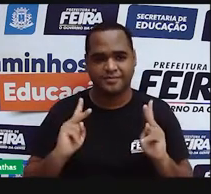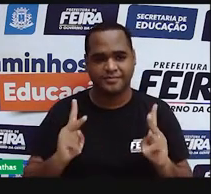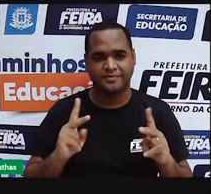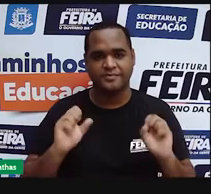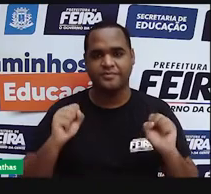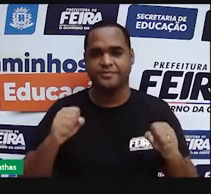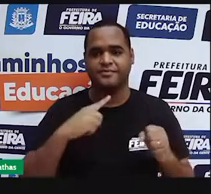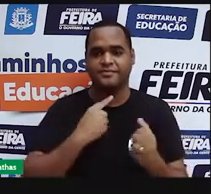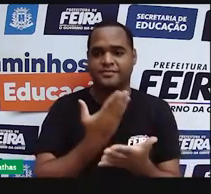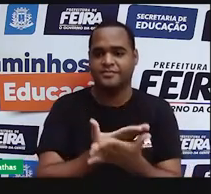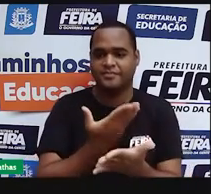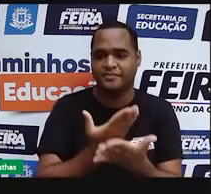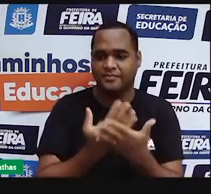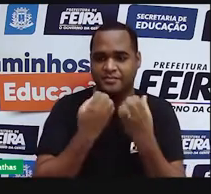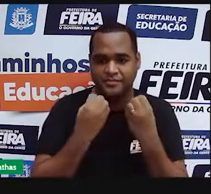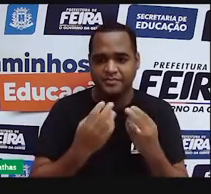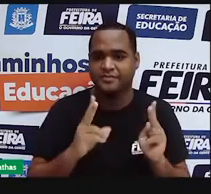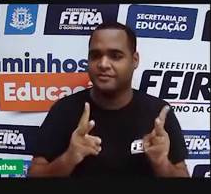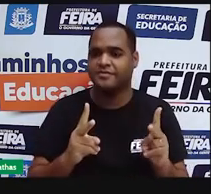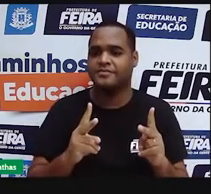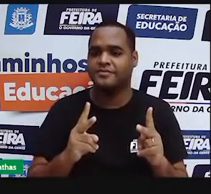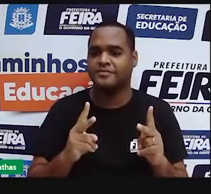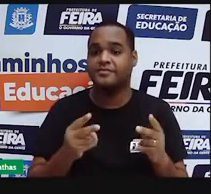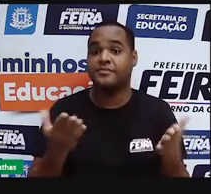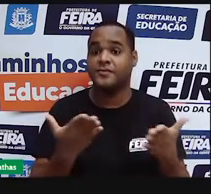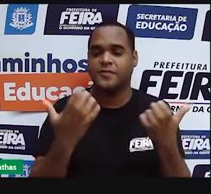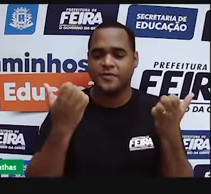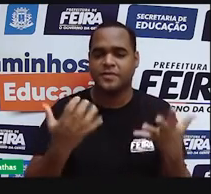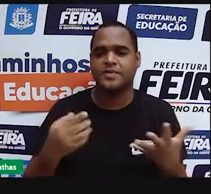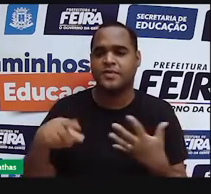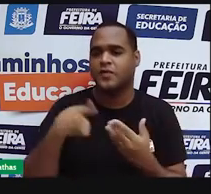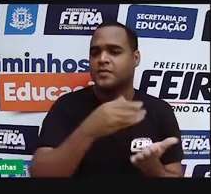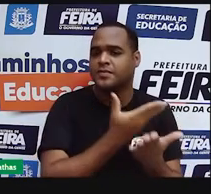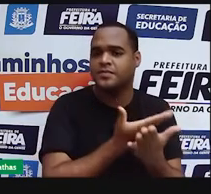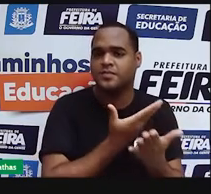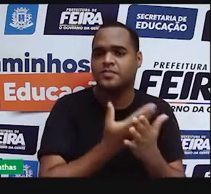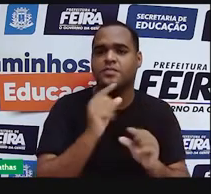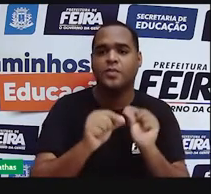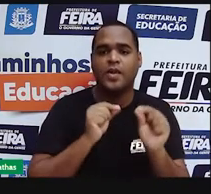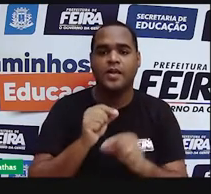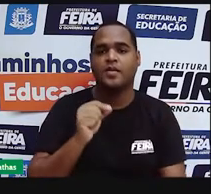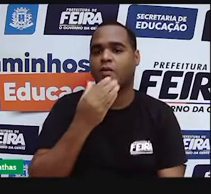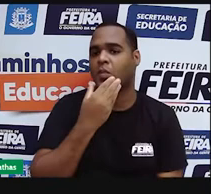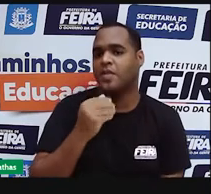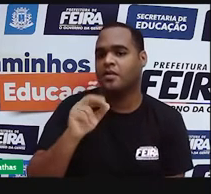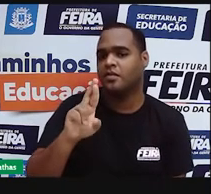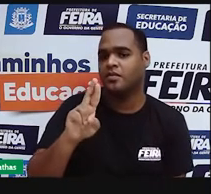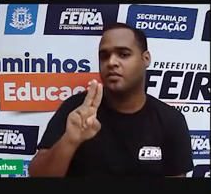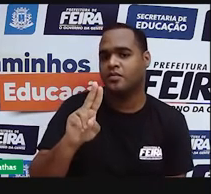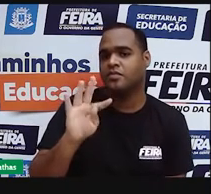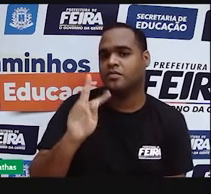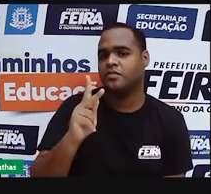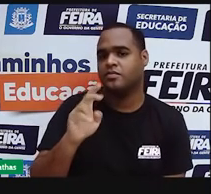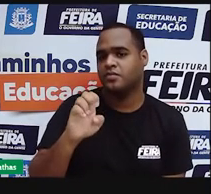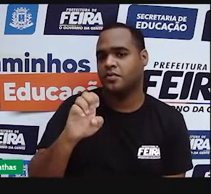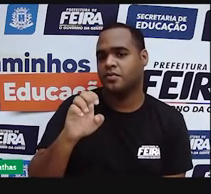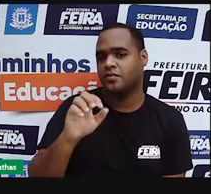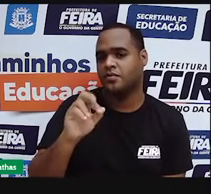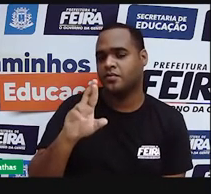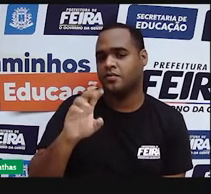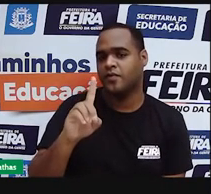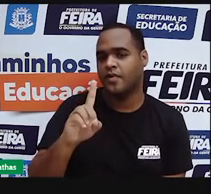estudos por aqui. Então, agora a gente vai estudar sobre o modelo de Rutherford, que ficou conhecido como modelo do planetário.